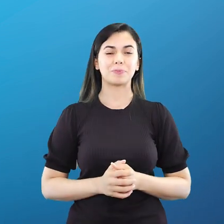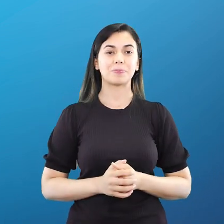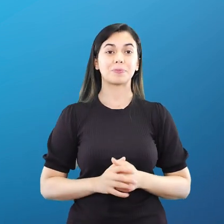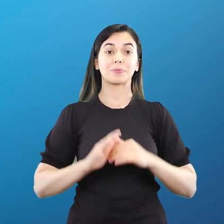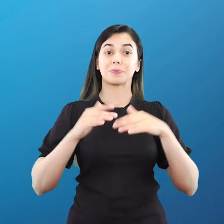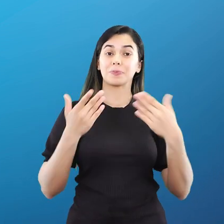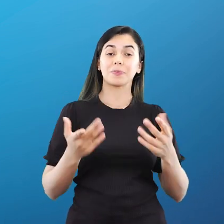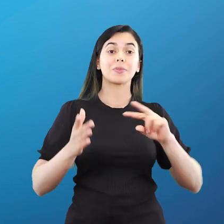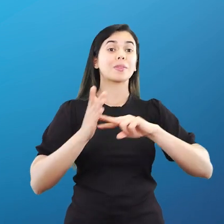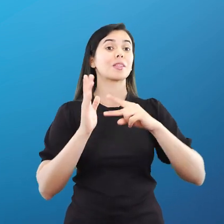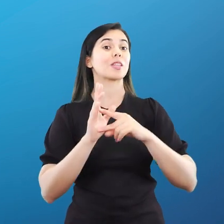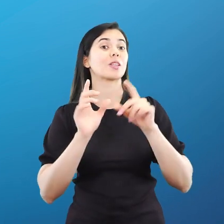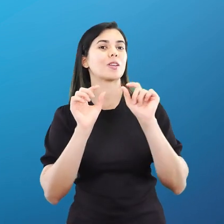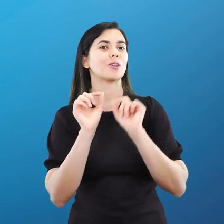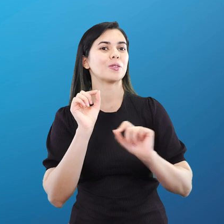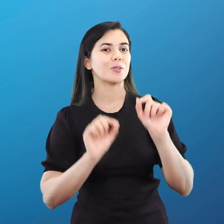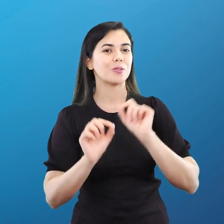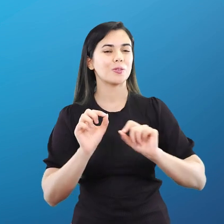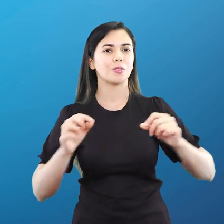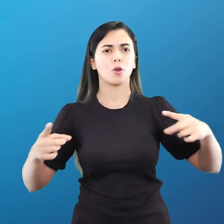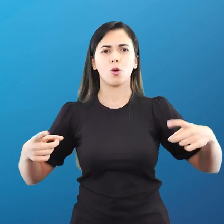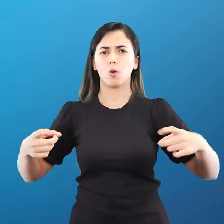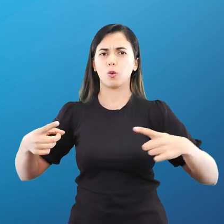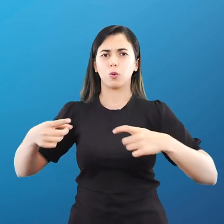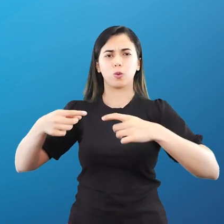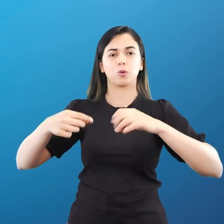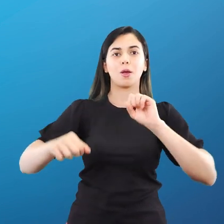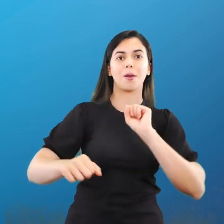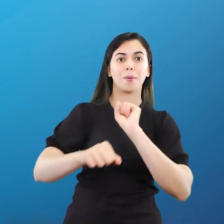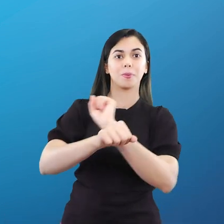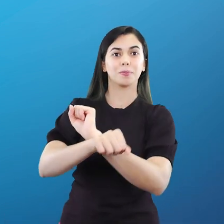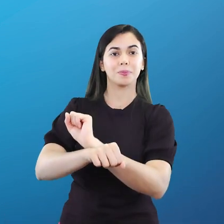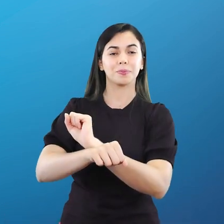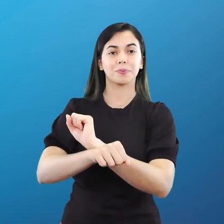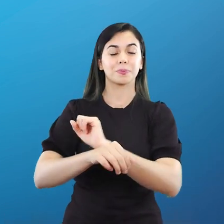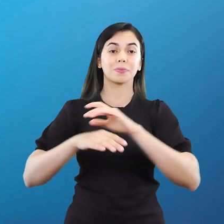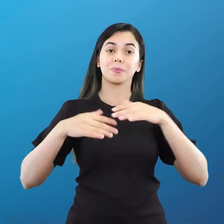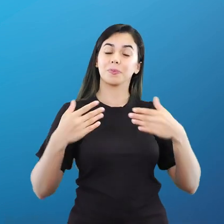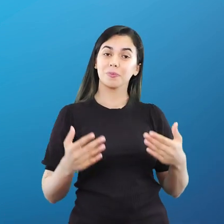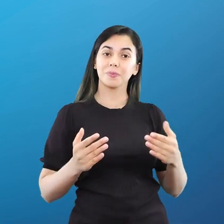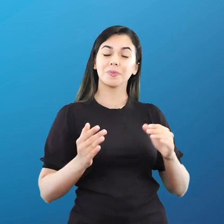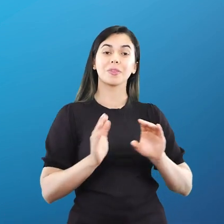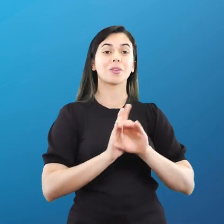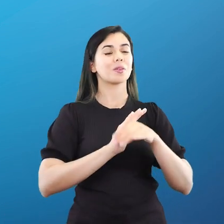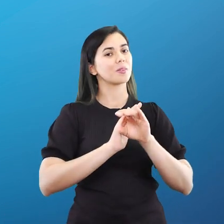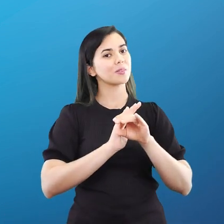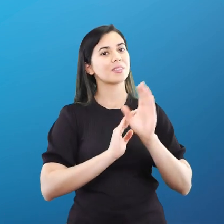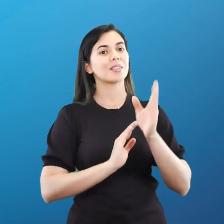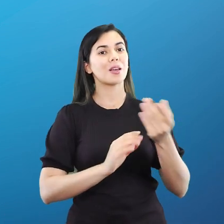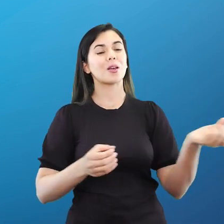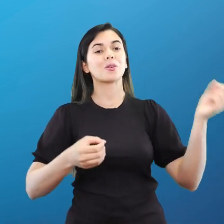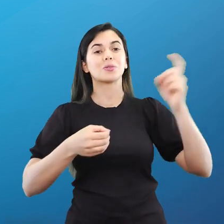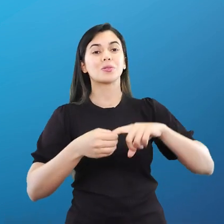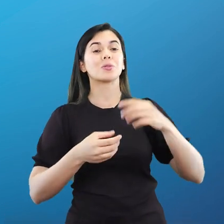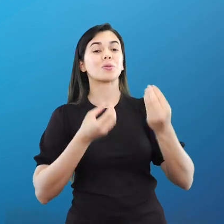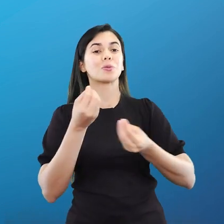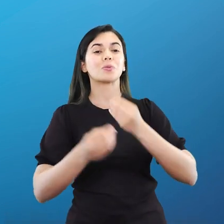implicava o fim das guerras em andamento. O conceito foi retomado nas Olimpíadas de